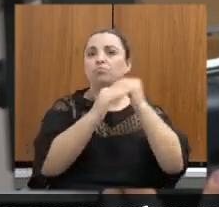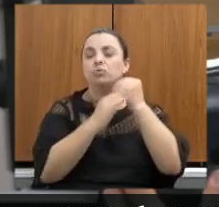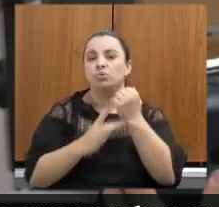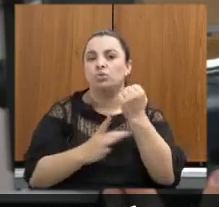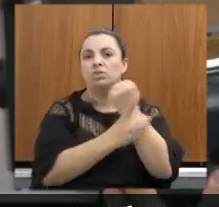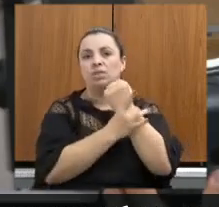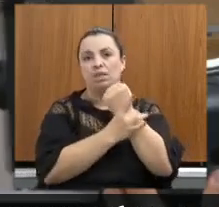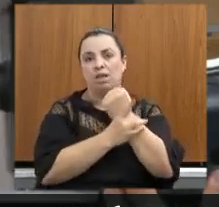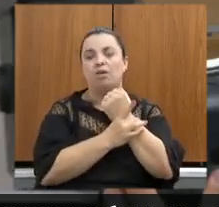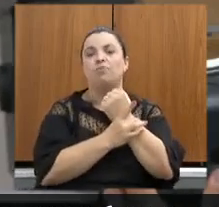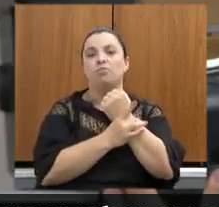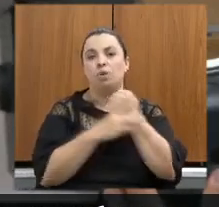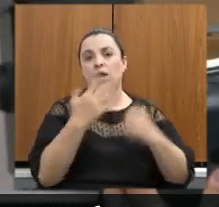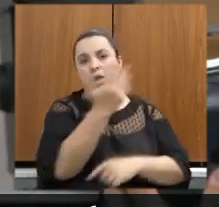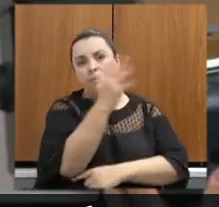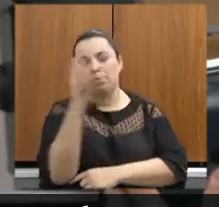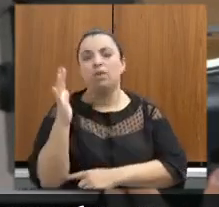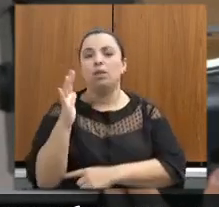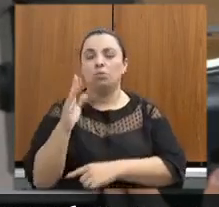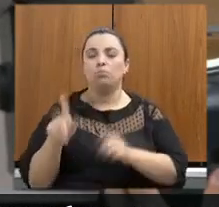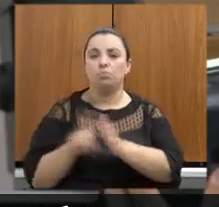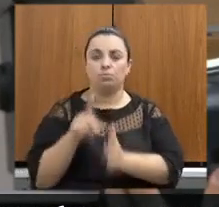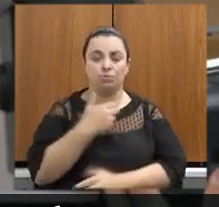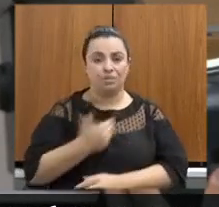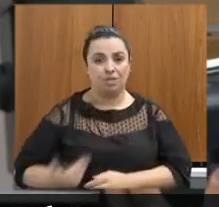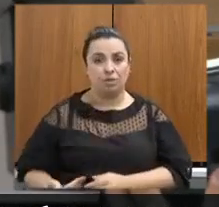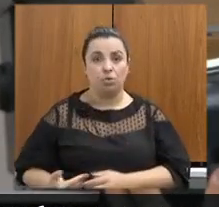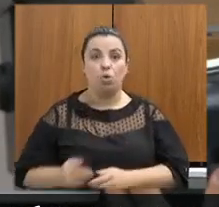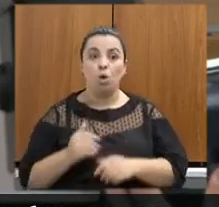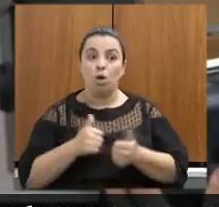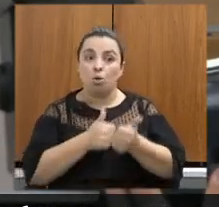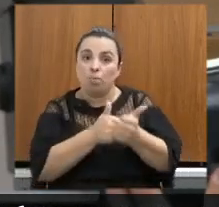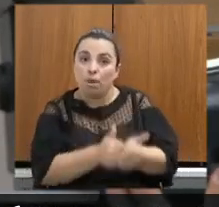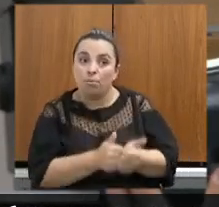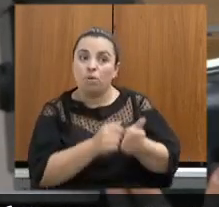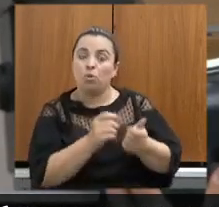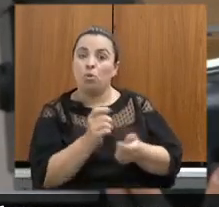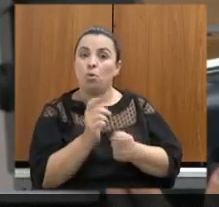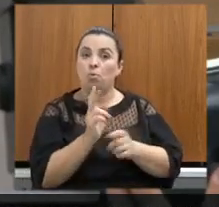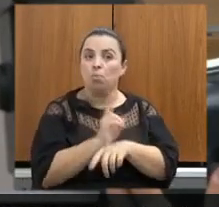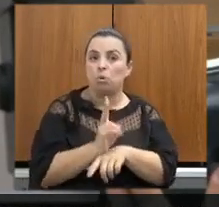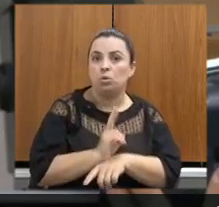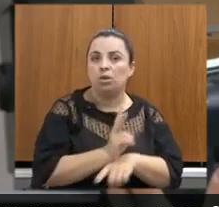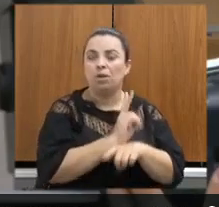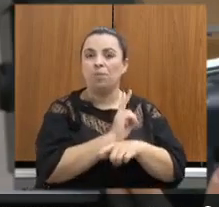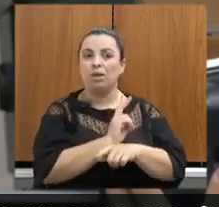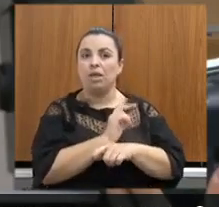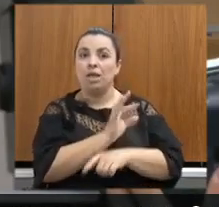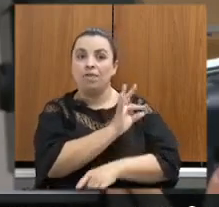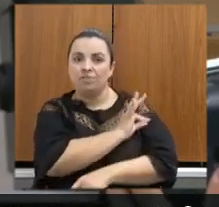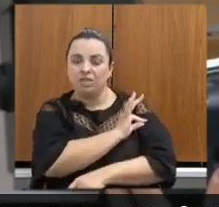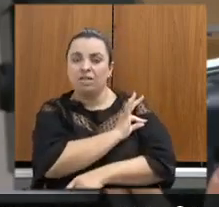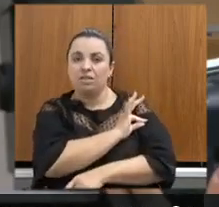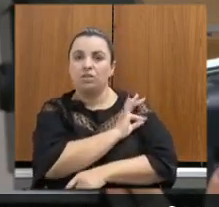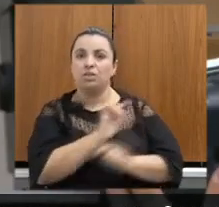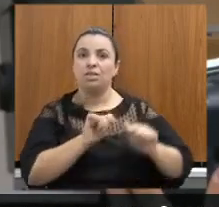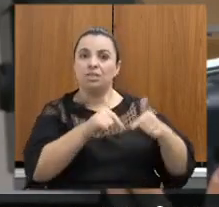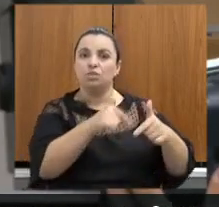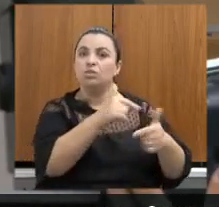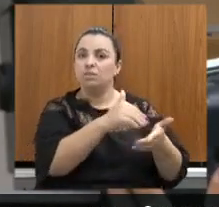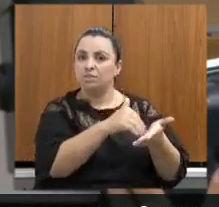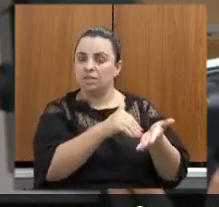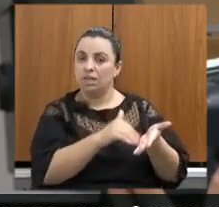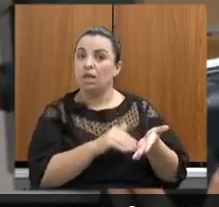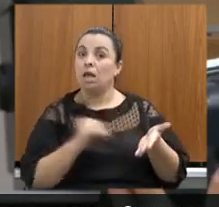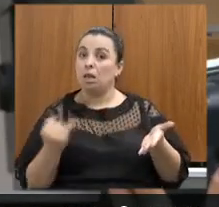O acompanhamento, o monitoramento e a fiscalização das ações e atividades da SEMAD são de extrema relevância, pois